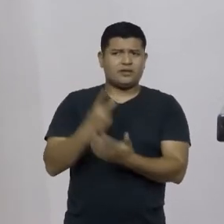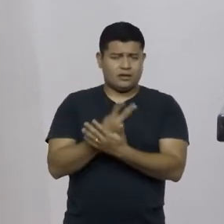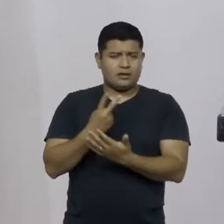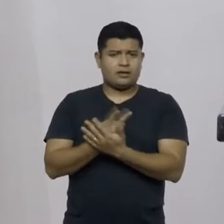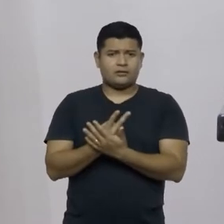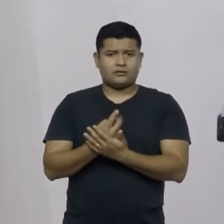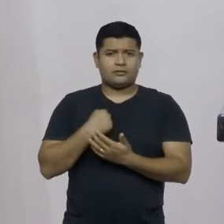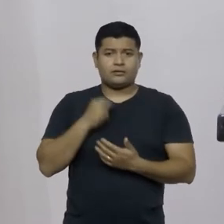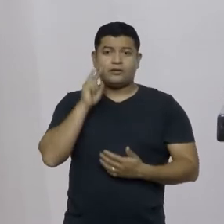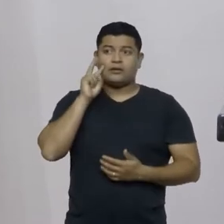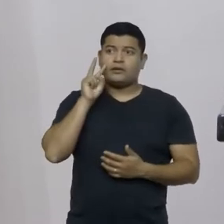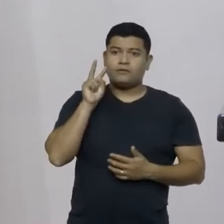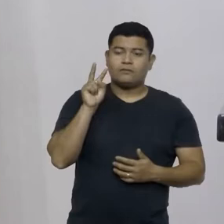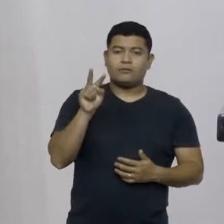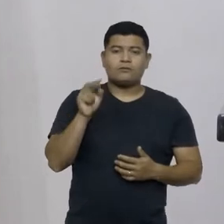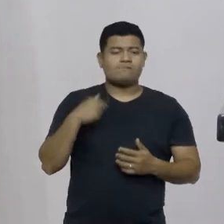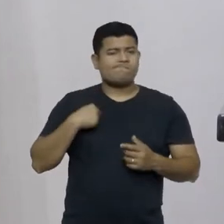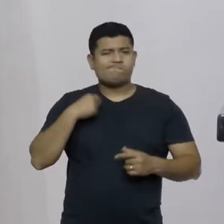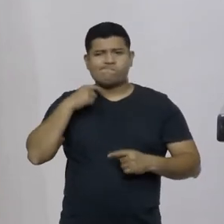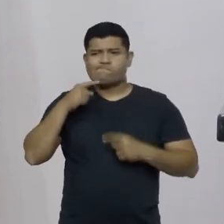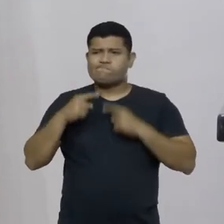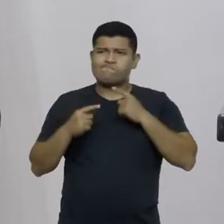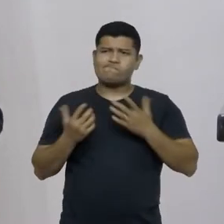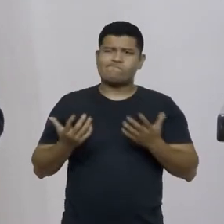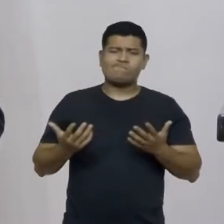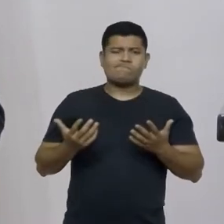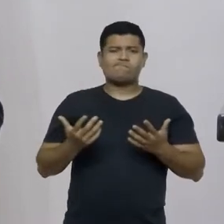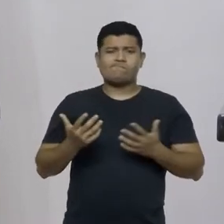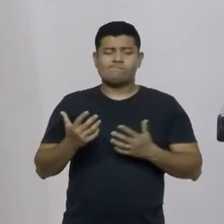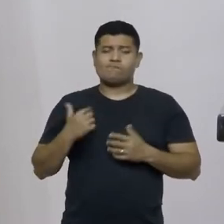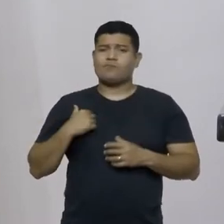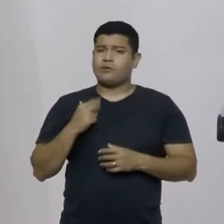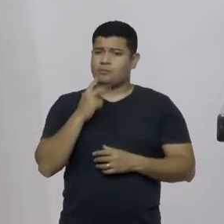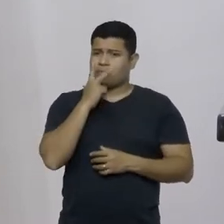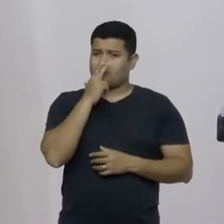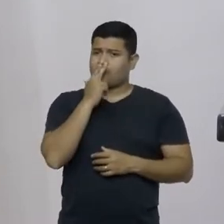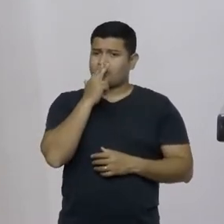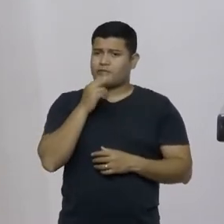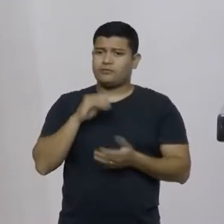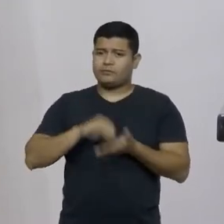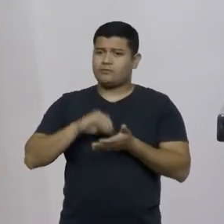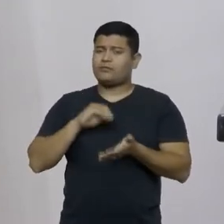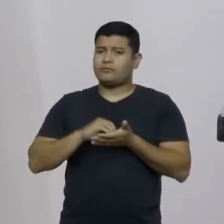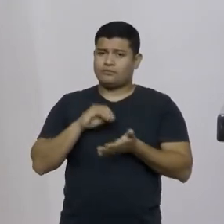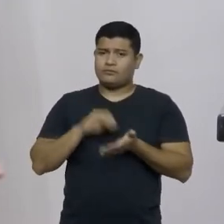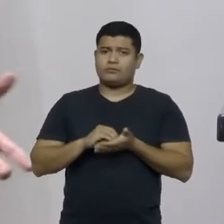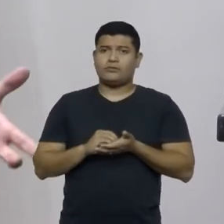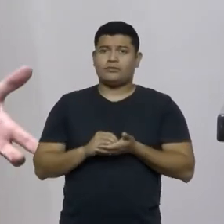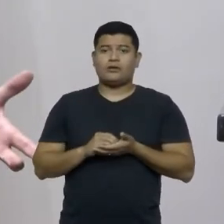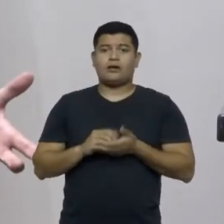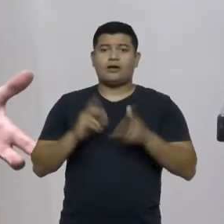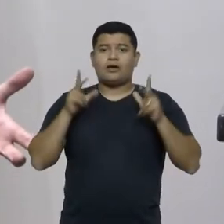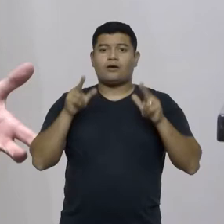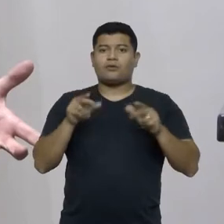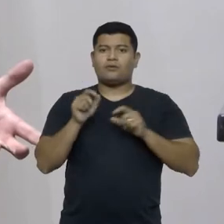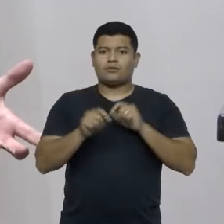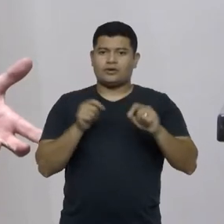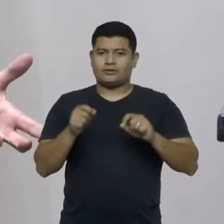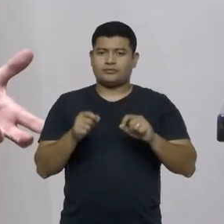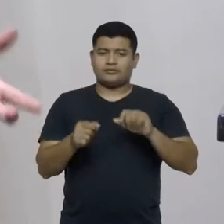não sei, isso aqui não parece direito. é igual jabuti em cima de poste.